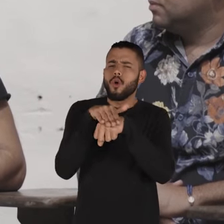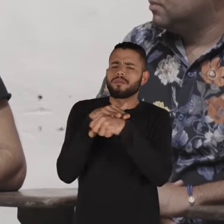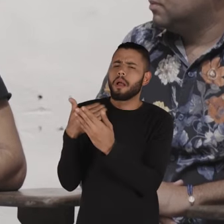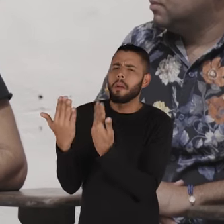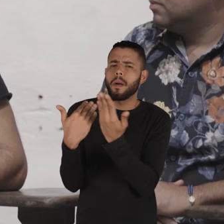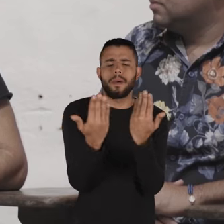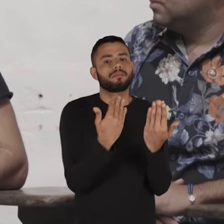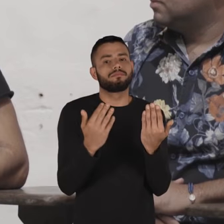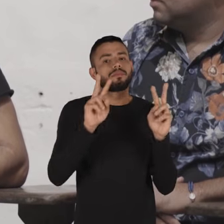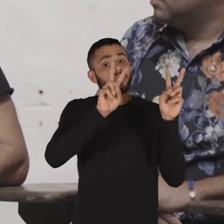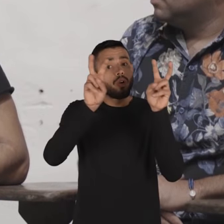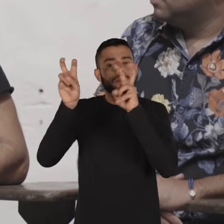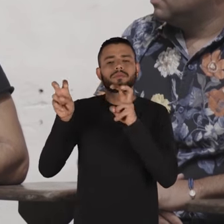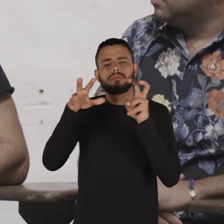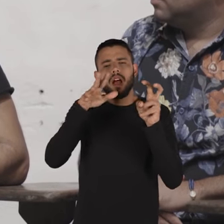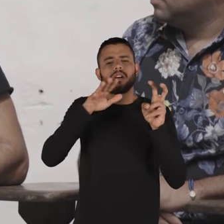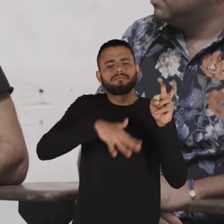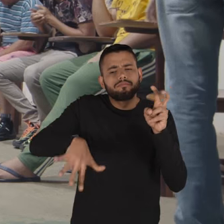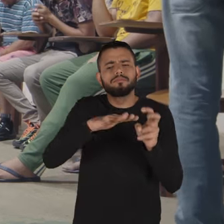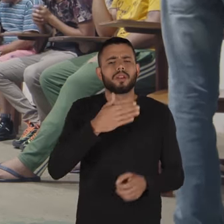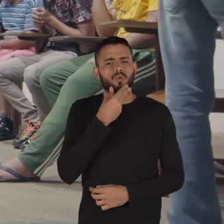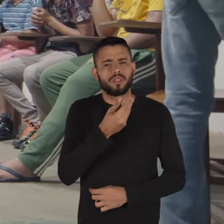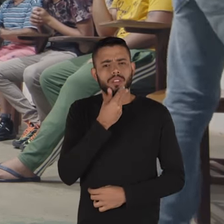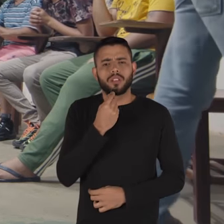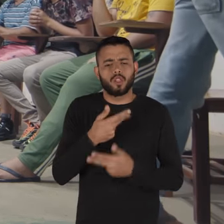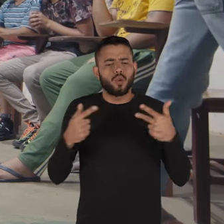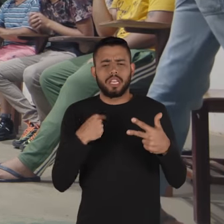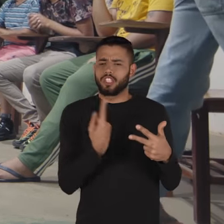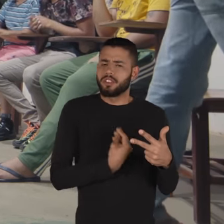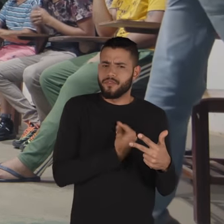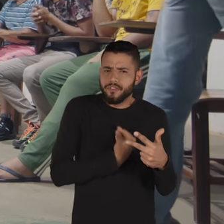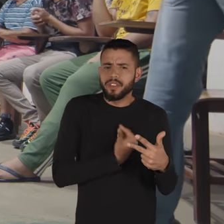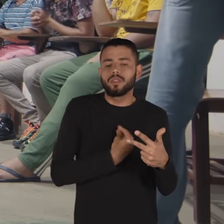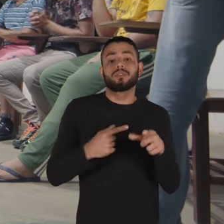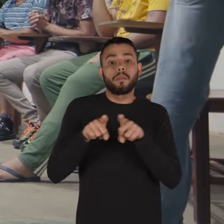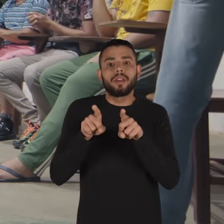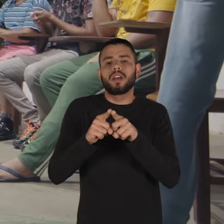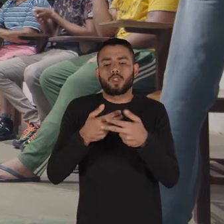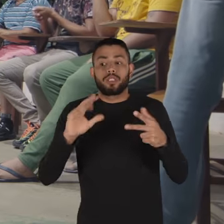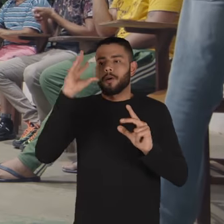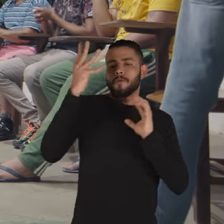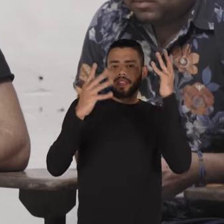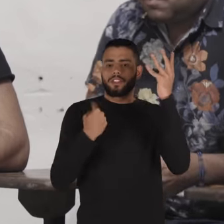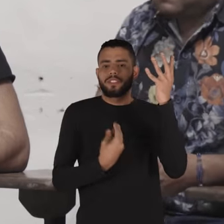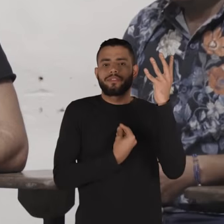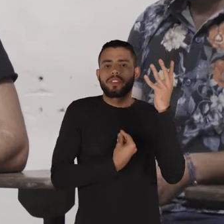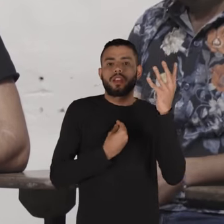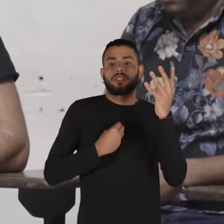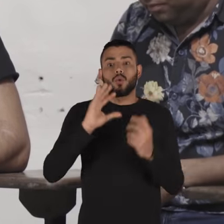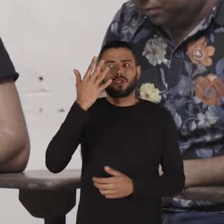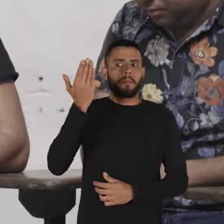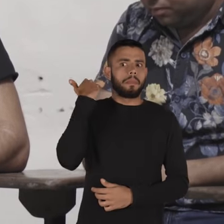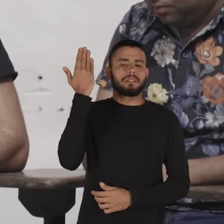sobre assuntos relativos ao universo masculino, sobre o que a gente tem vivido, sobre o que a gente passa, sobre o que a gente já